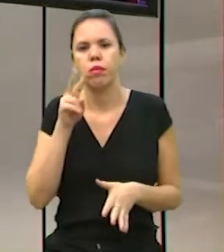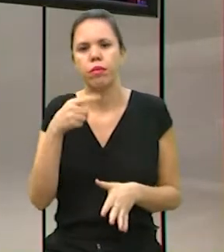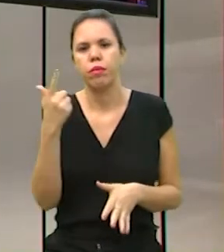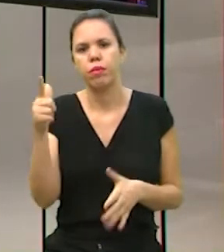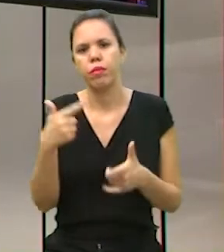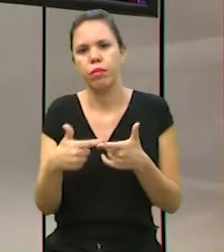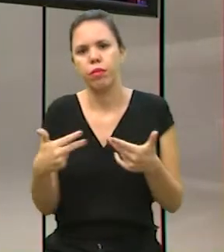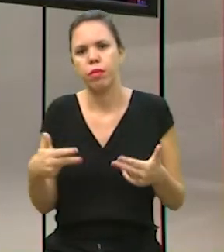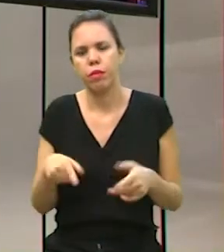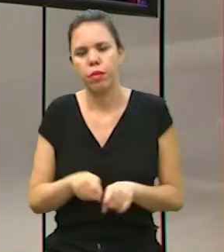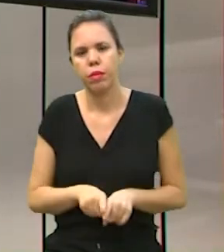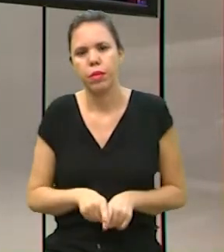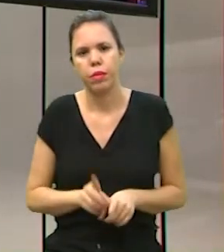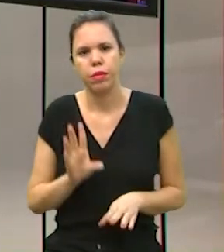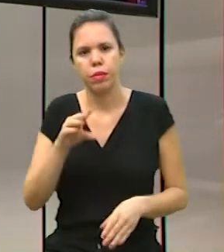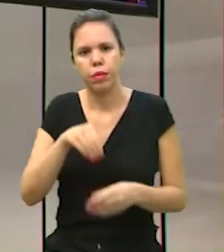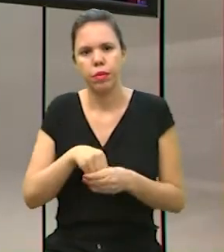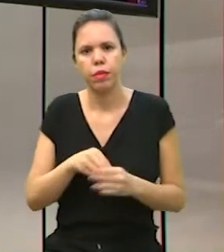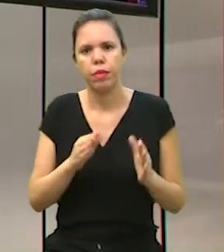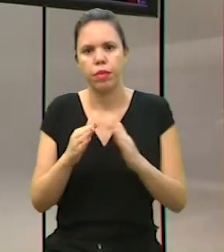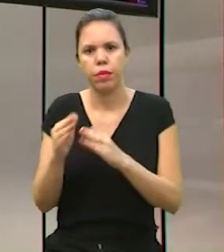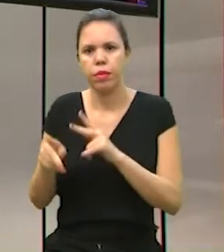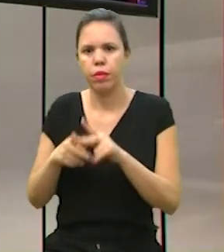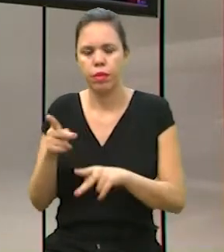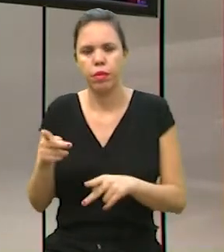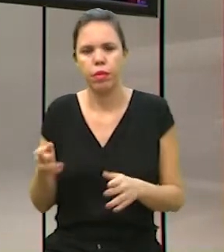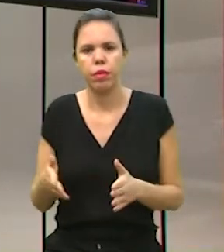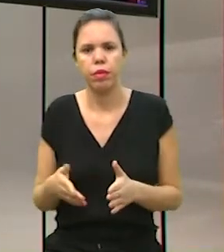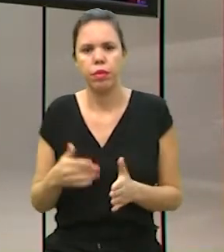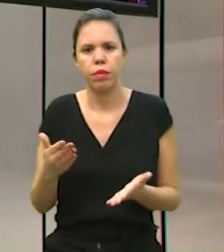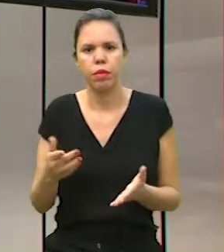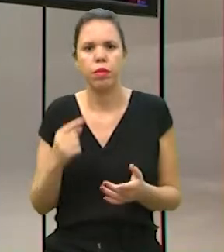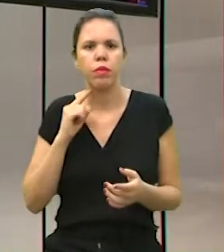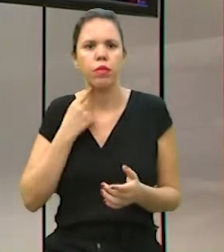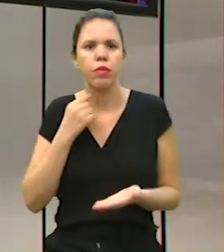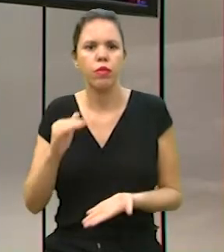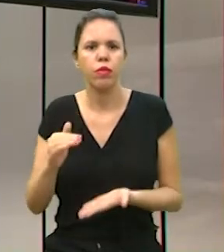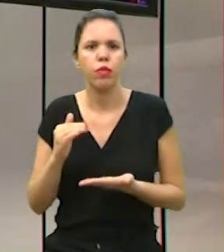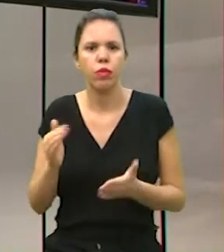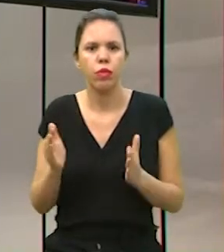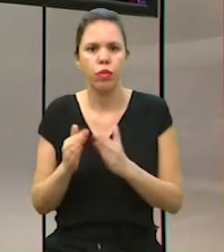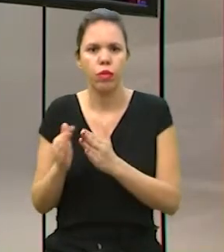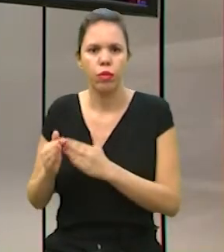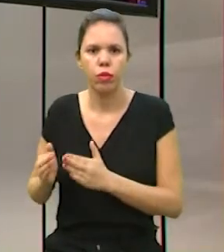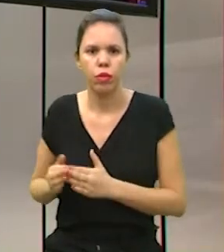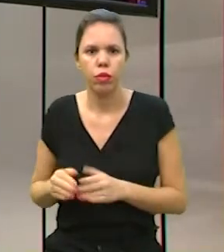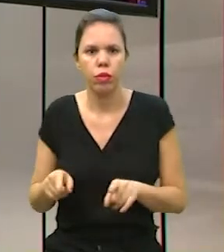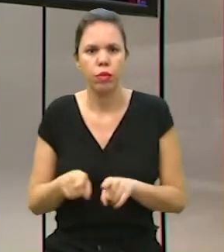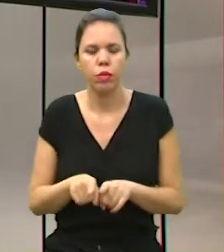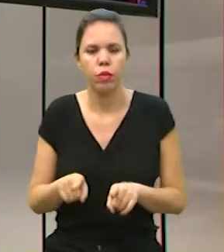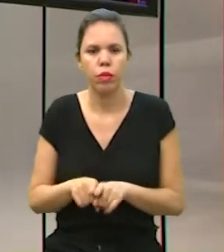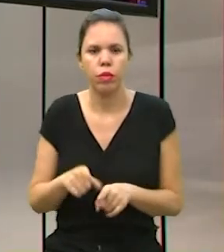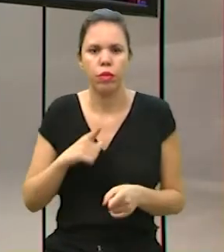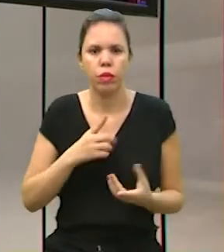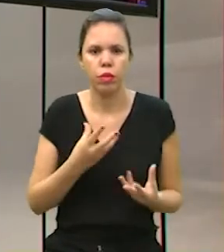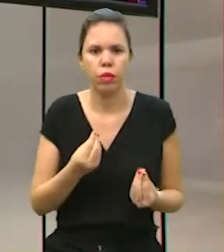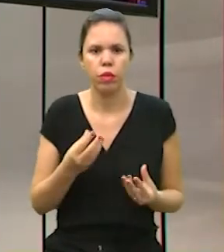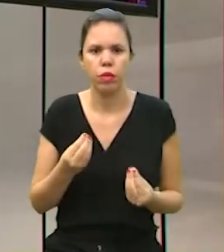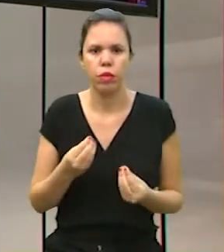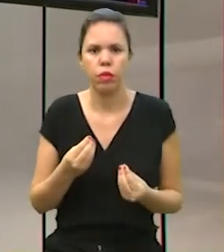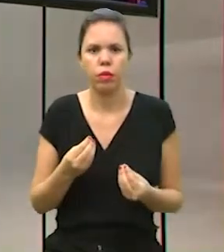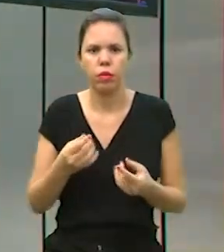Mas aí, veio outra questão, né? Dentro de casa, as pessoas estão produzindo mais lixo, porque elas estão em casa, e também tem